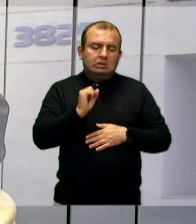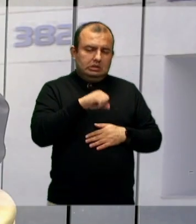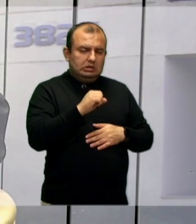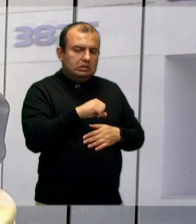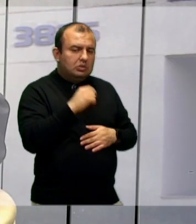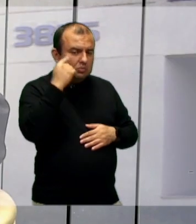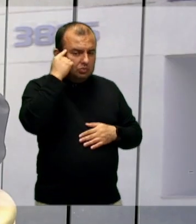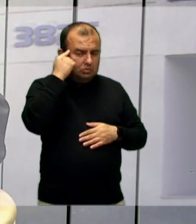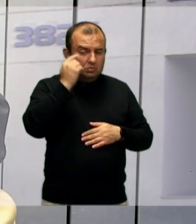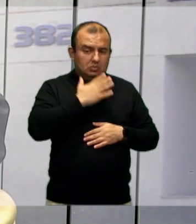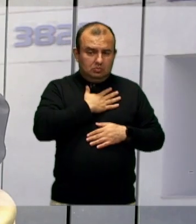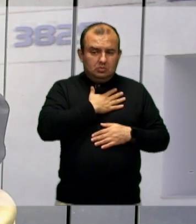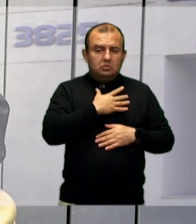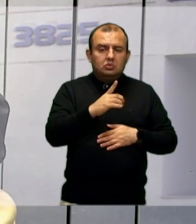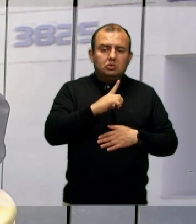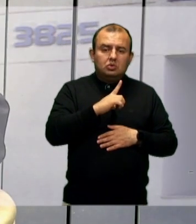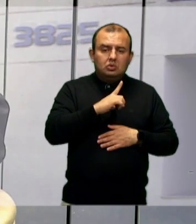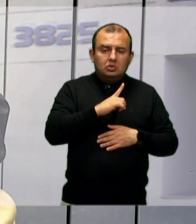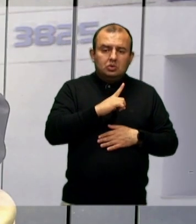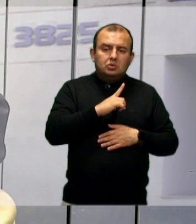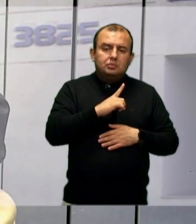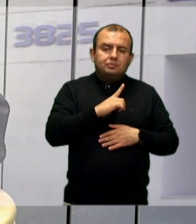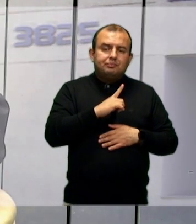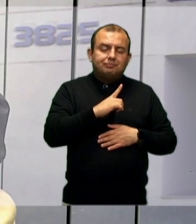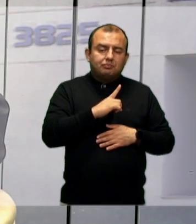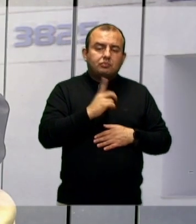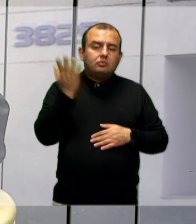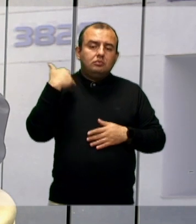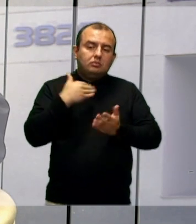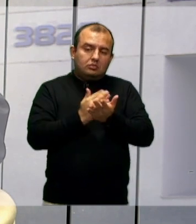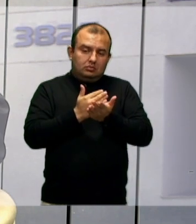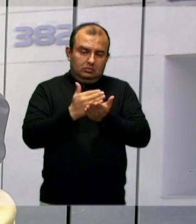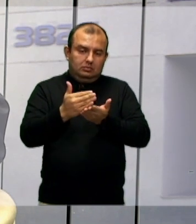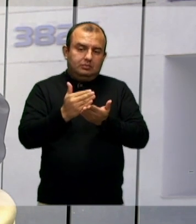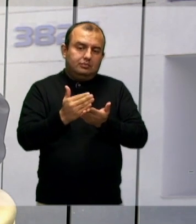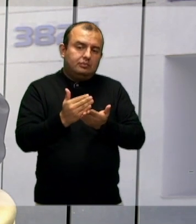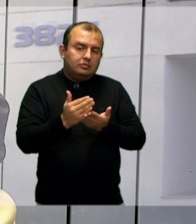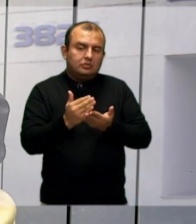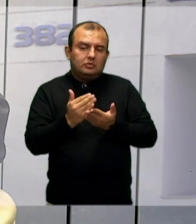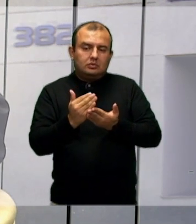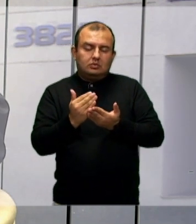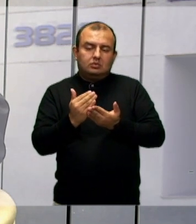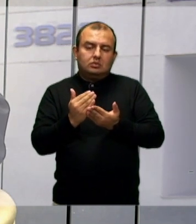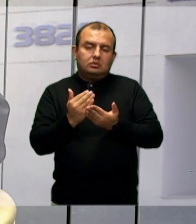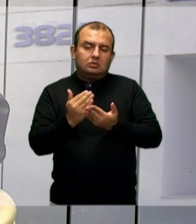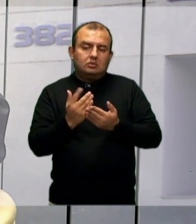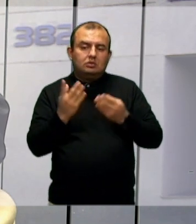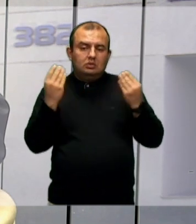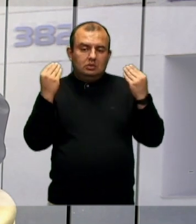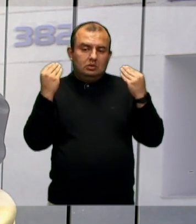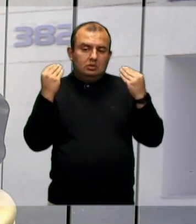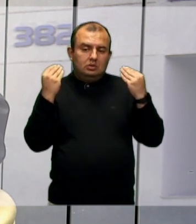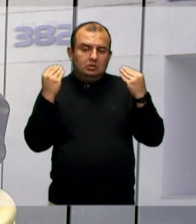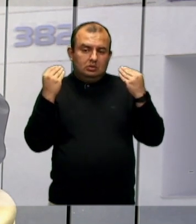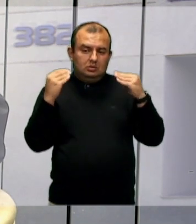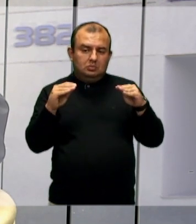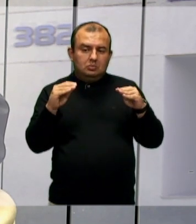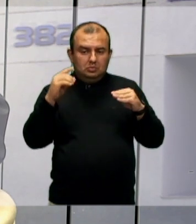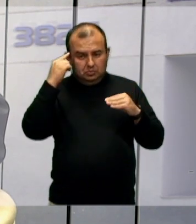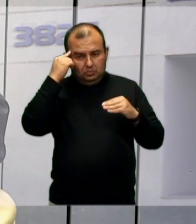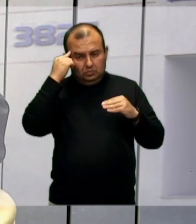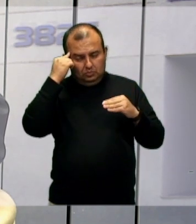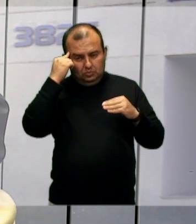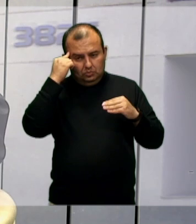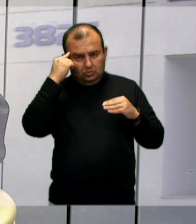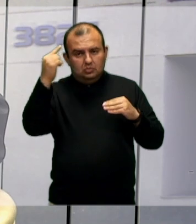um pensamento meu que eu tive quando eu comecei, né. Eu não coloquei como um pensamento para eu